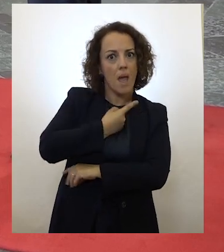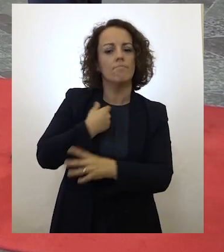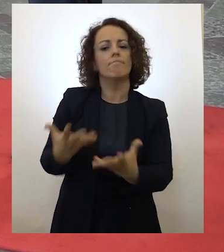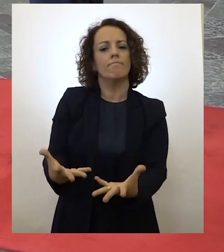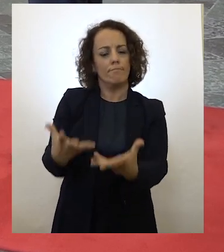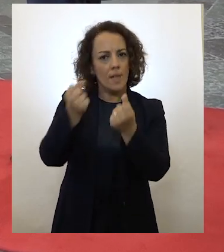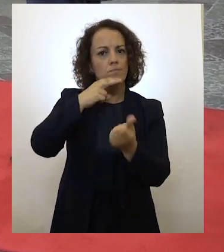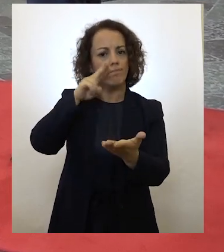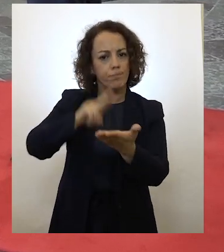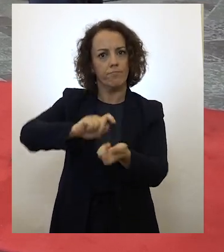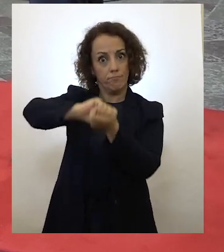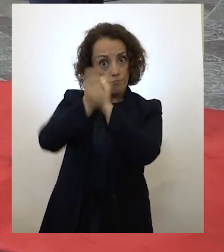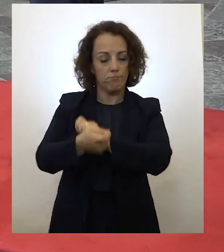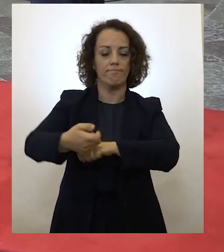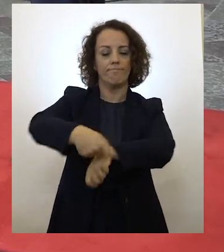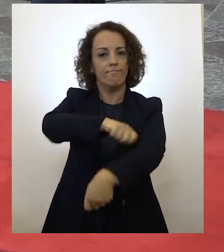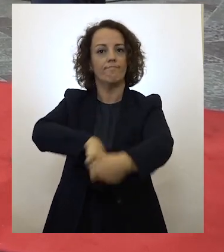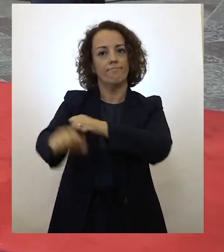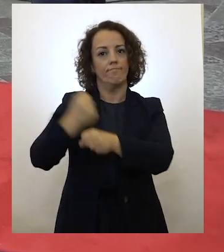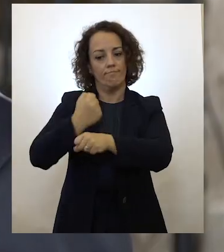queiramos converter em ação.